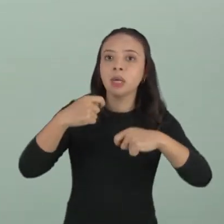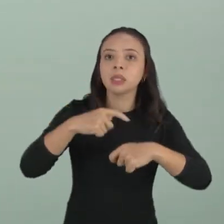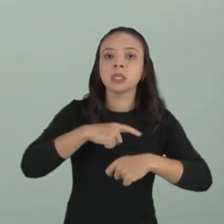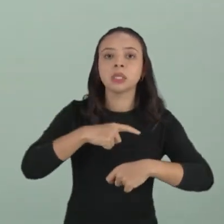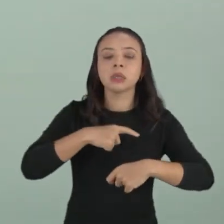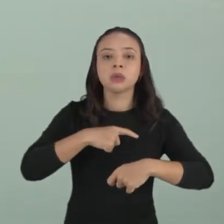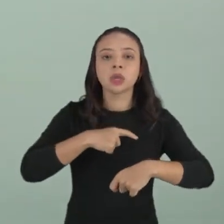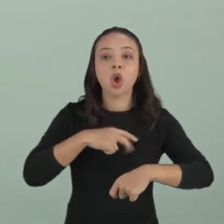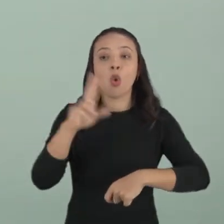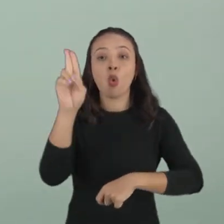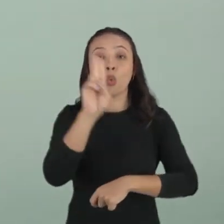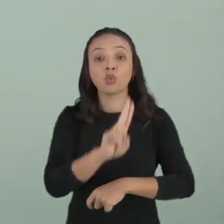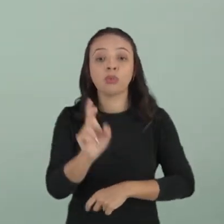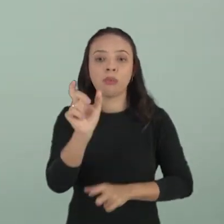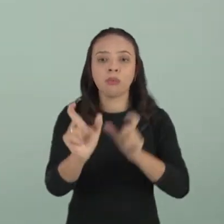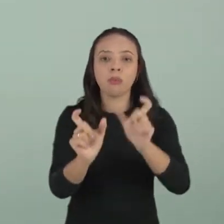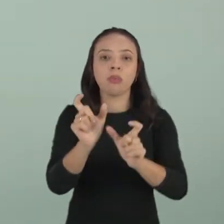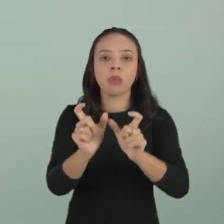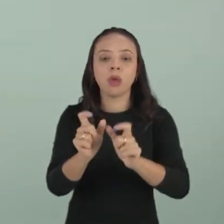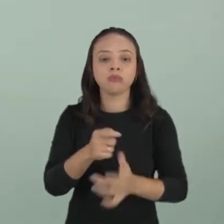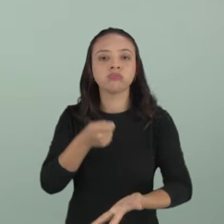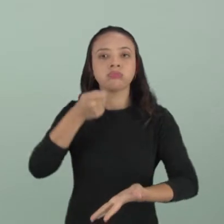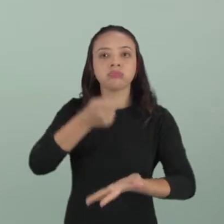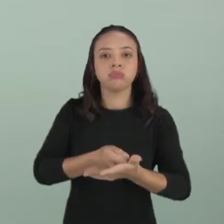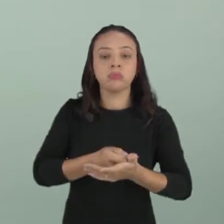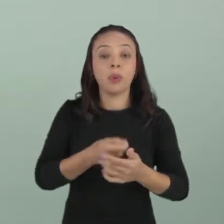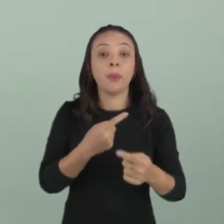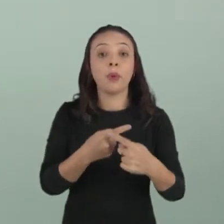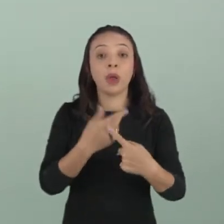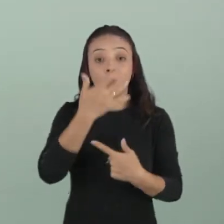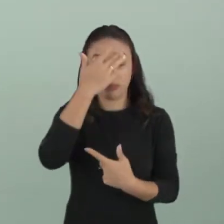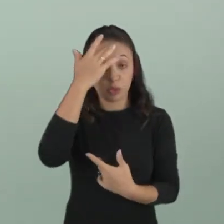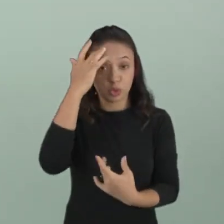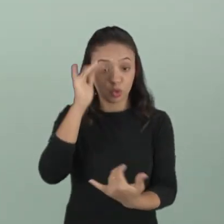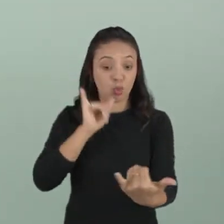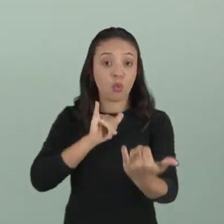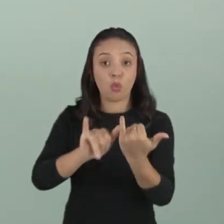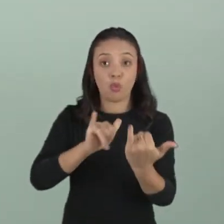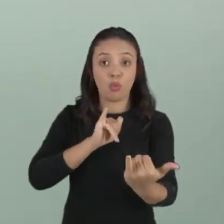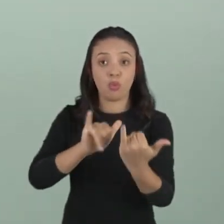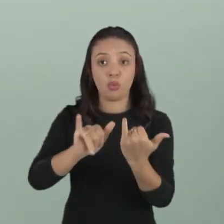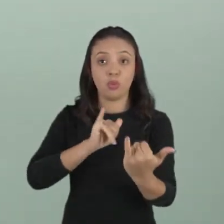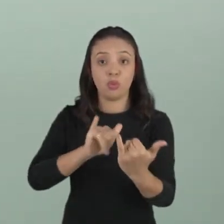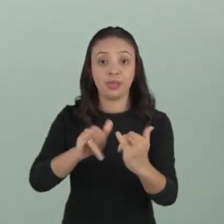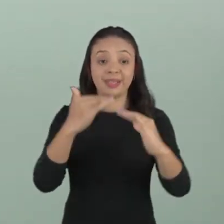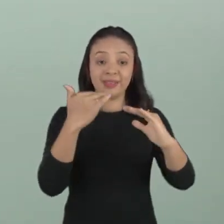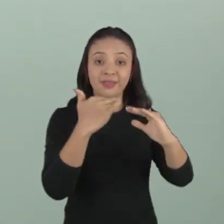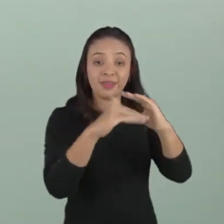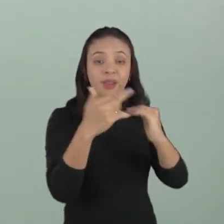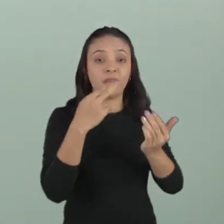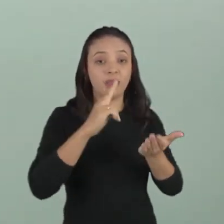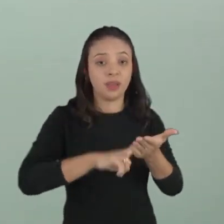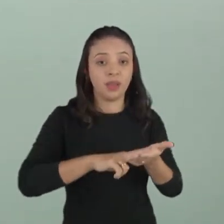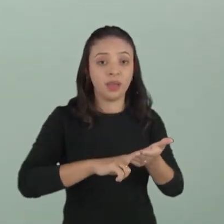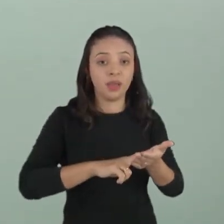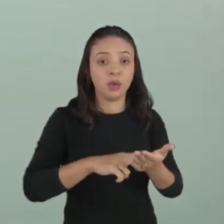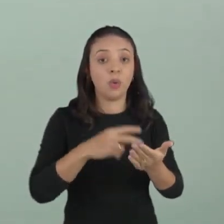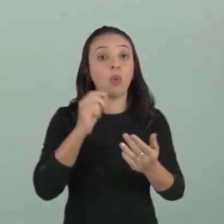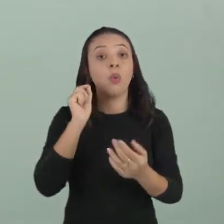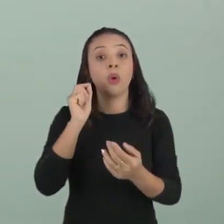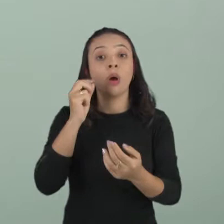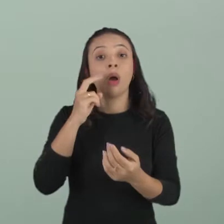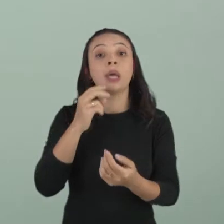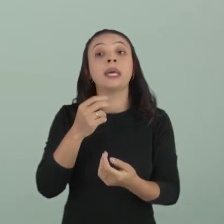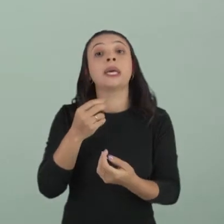convincente, para que o interlocutor, a pessoa que está sendo endereçada a carta, ela possa